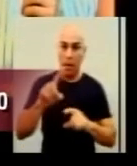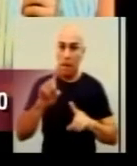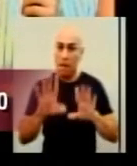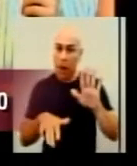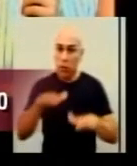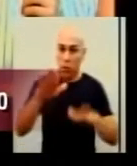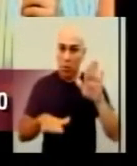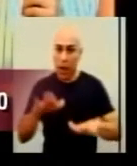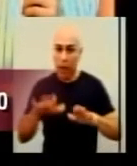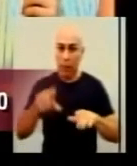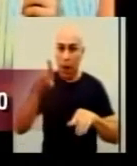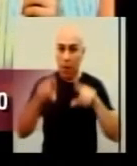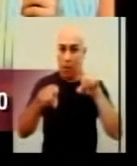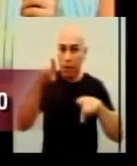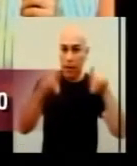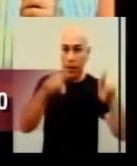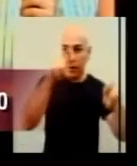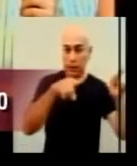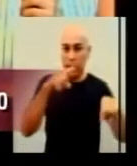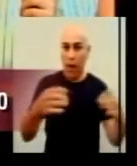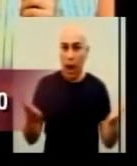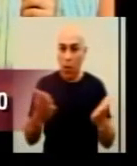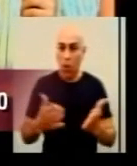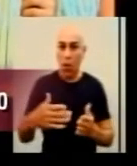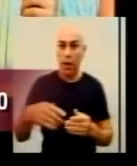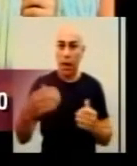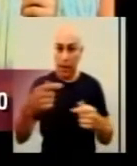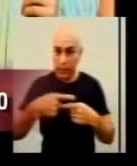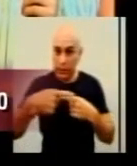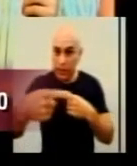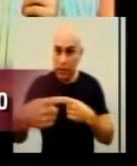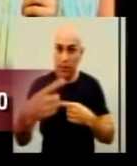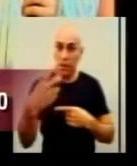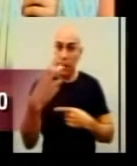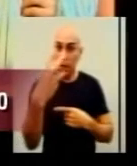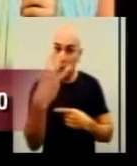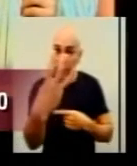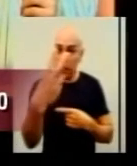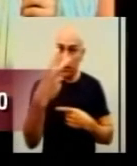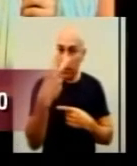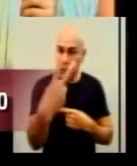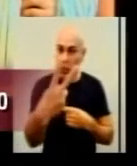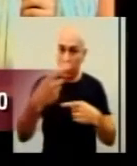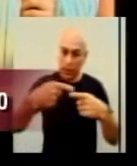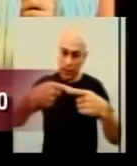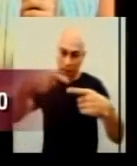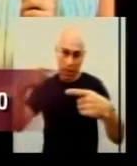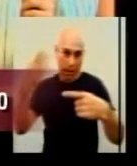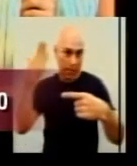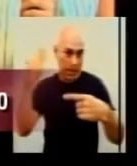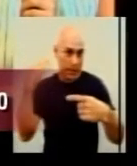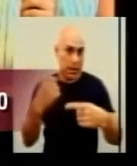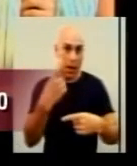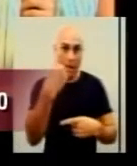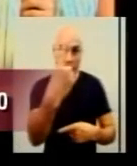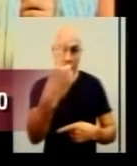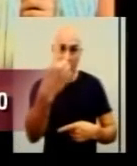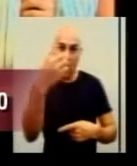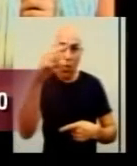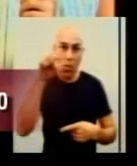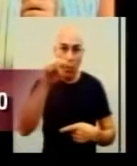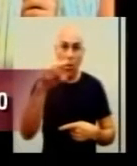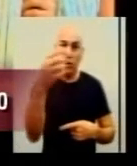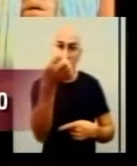mais, um pouco menos e agora na semana 32, que é a semana que passou, a semana passada, 1.640